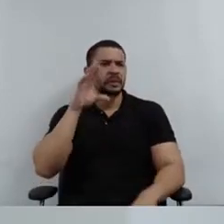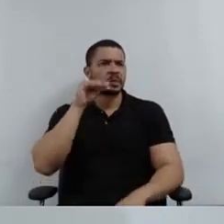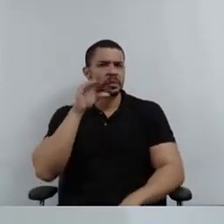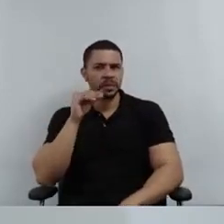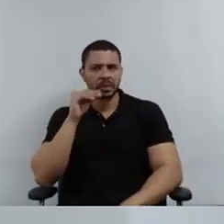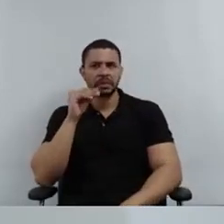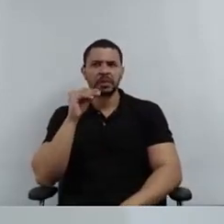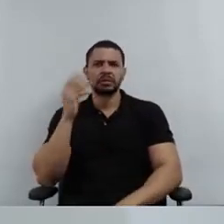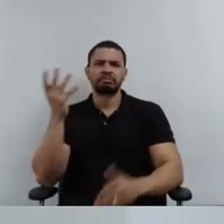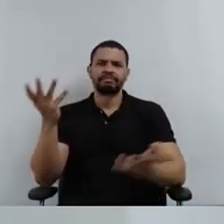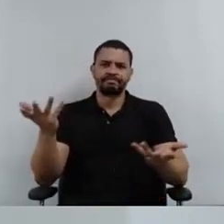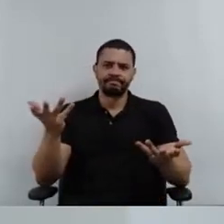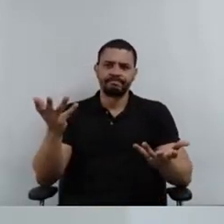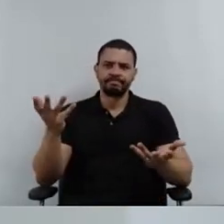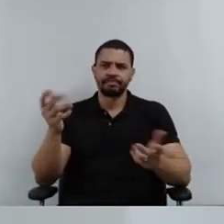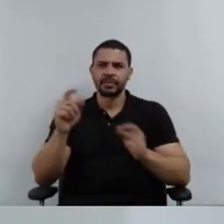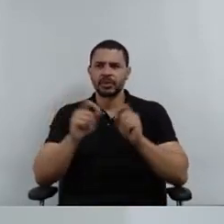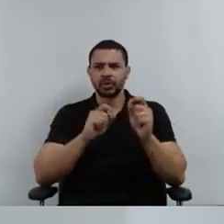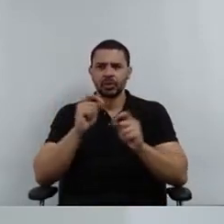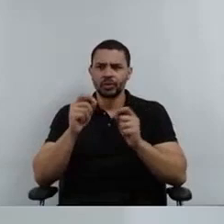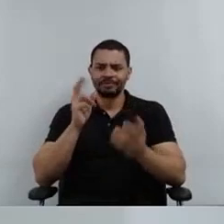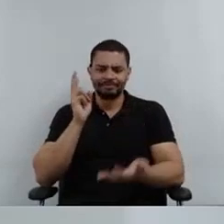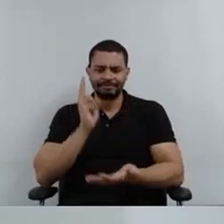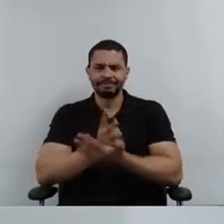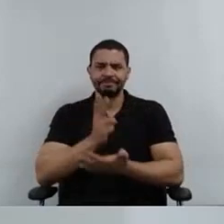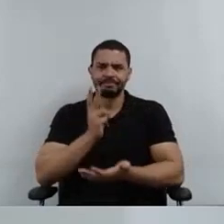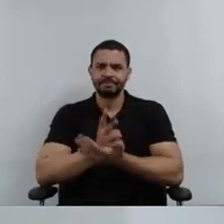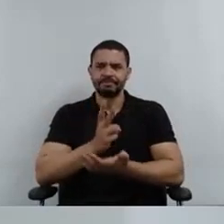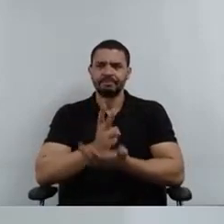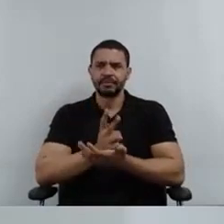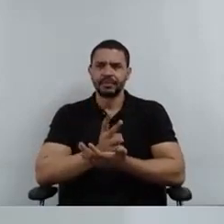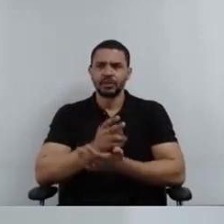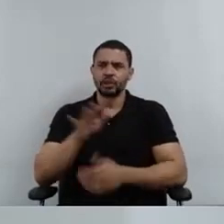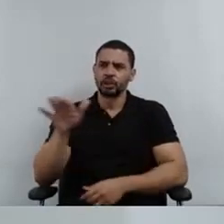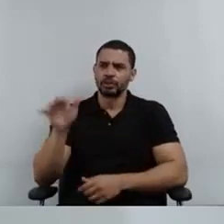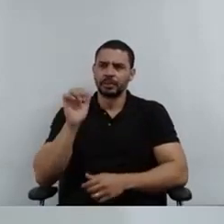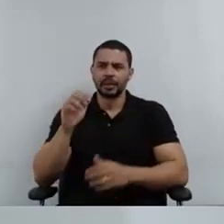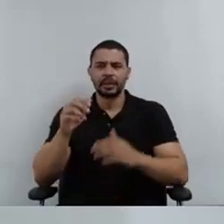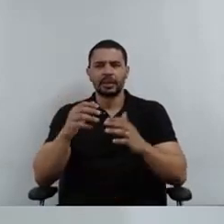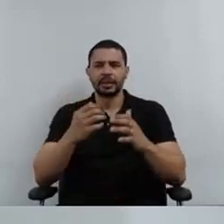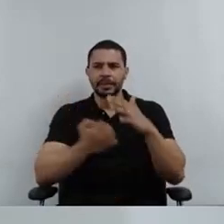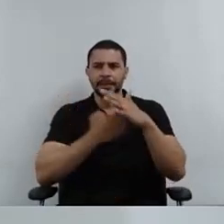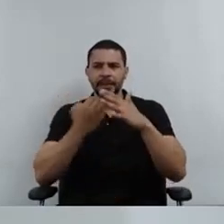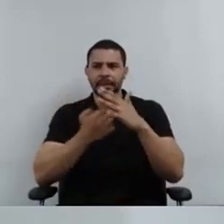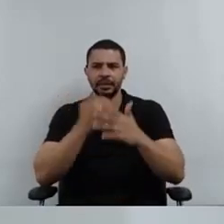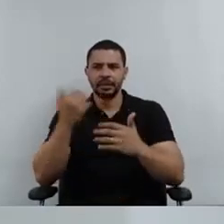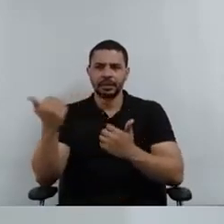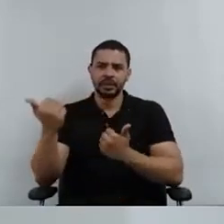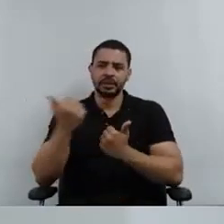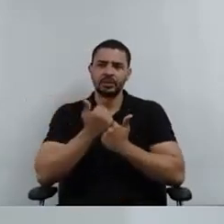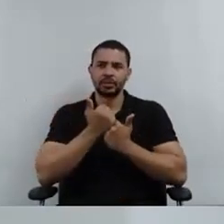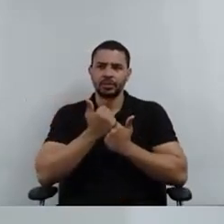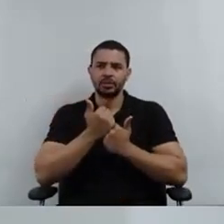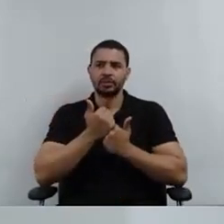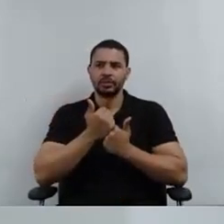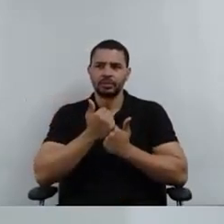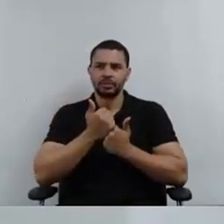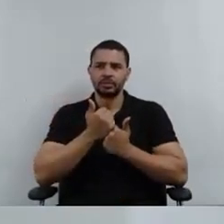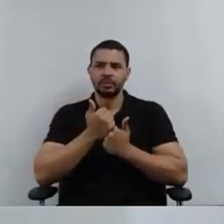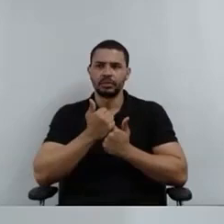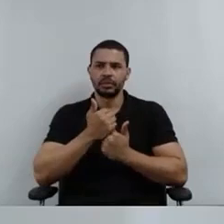sendo a privatização, a tônica das ações e a defesa dos direitos humanos, bem longe das narrativas